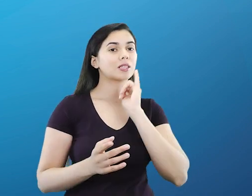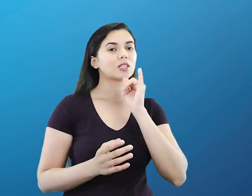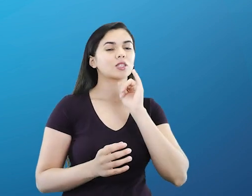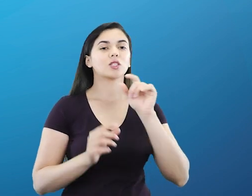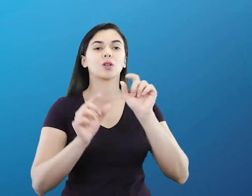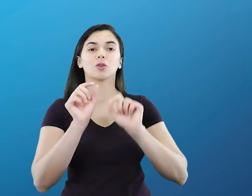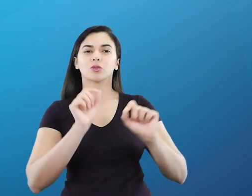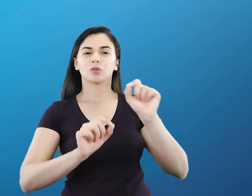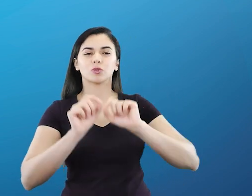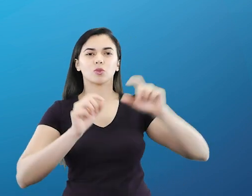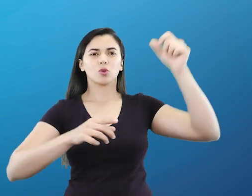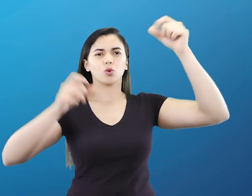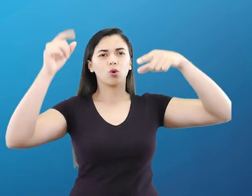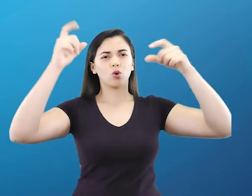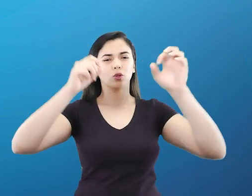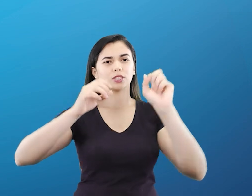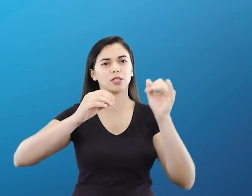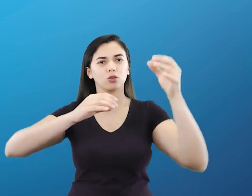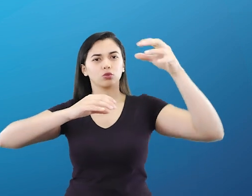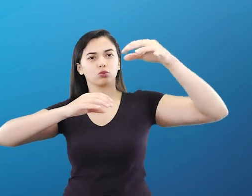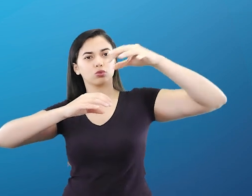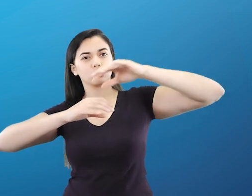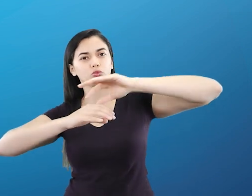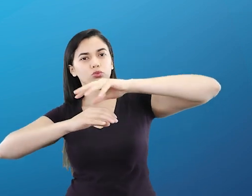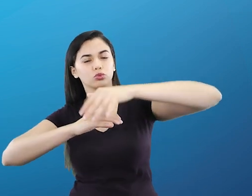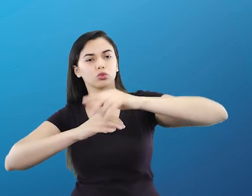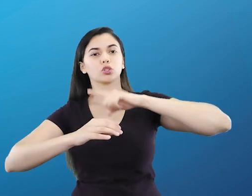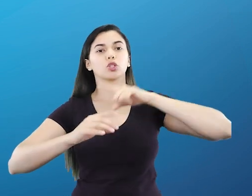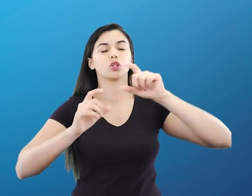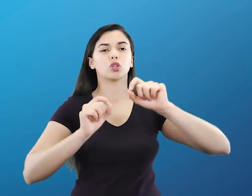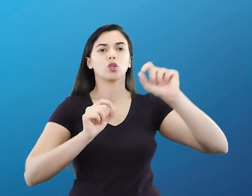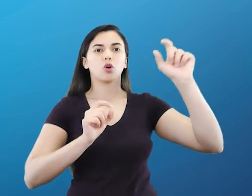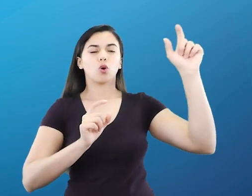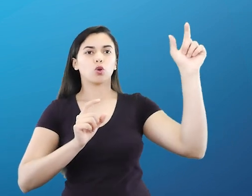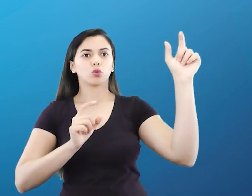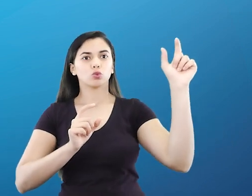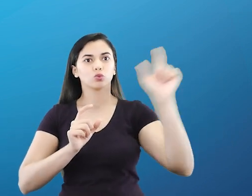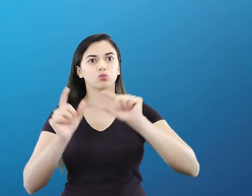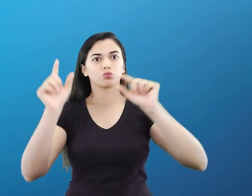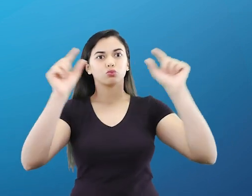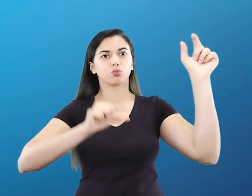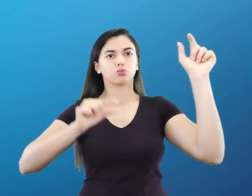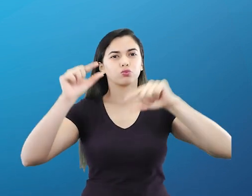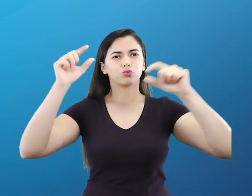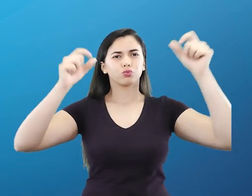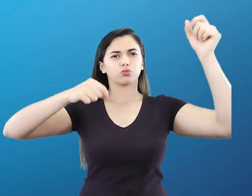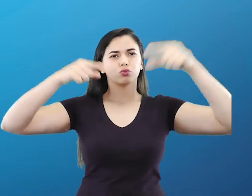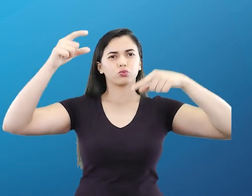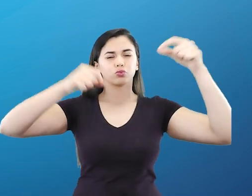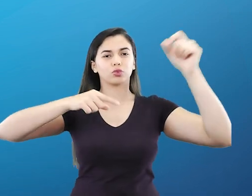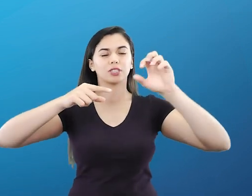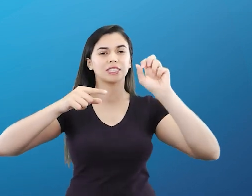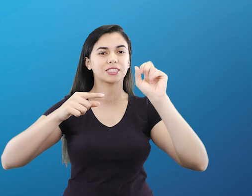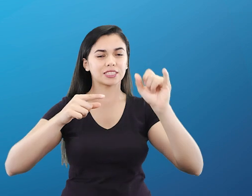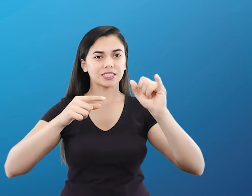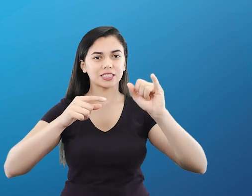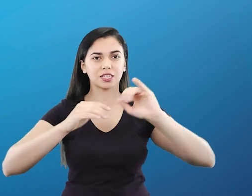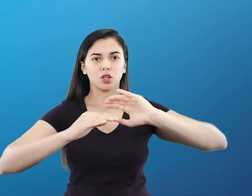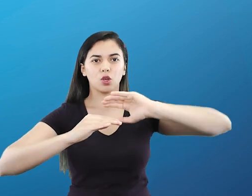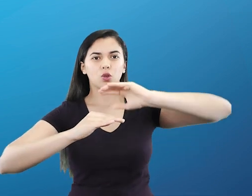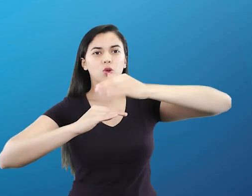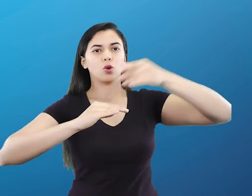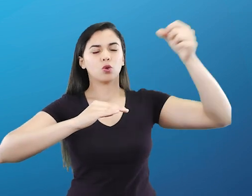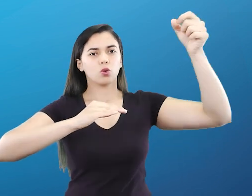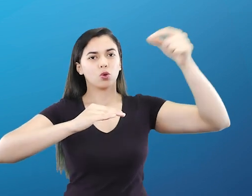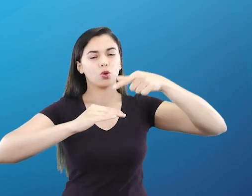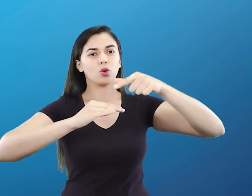entram na atmosfera não entram em combustão. Então é nessa região que é o choque dos meteoritos. Então os meteoritos que se chocam com essa camada